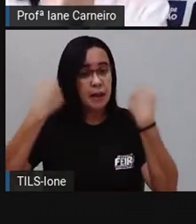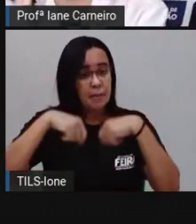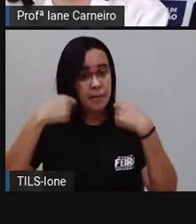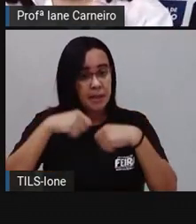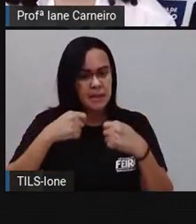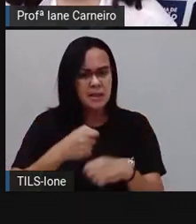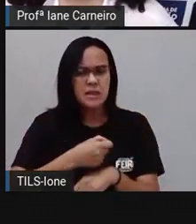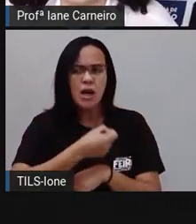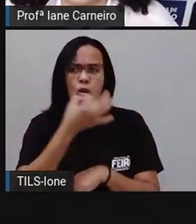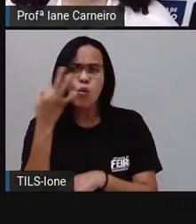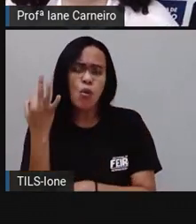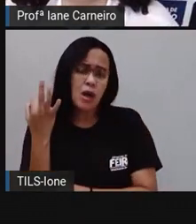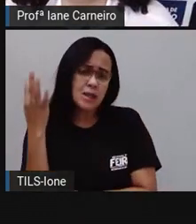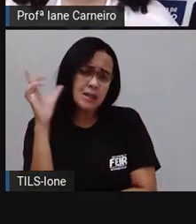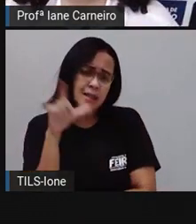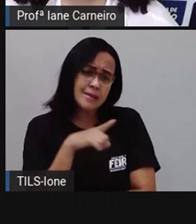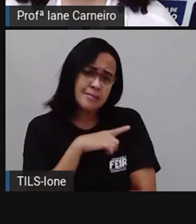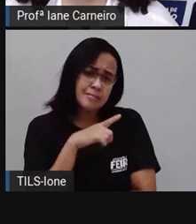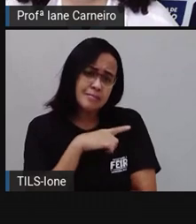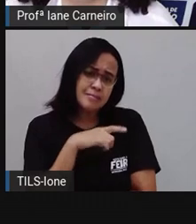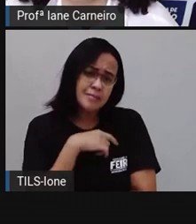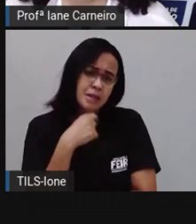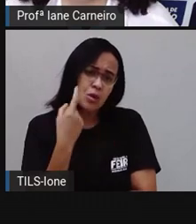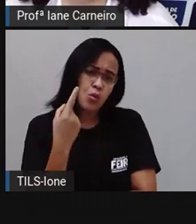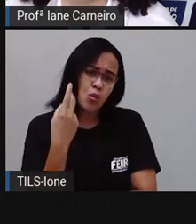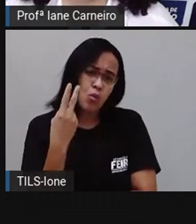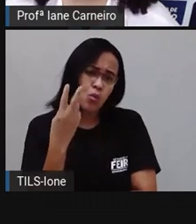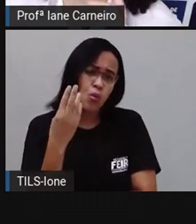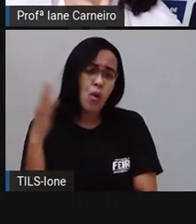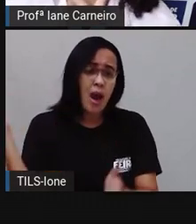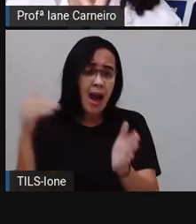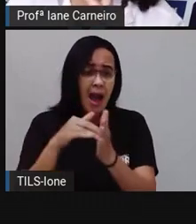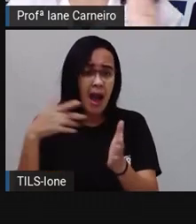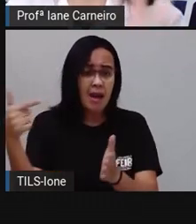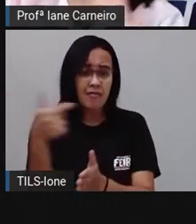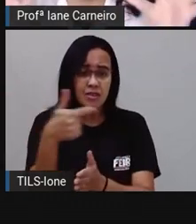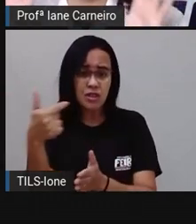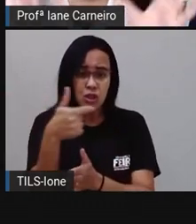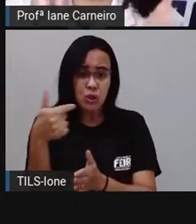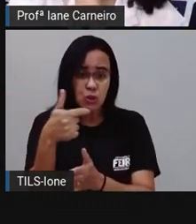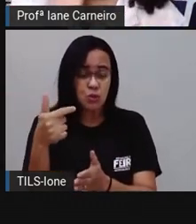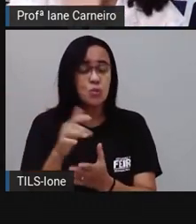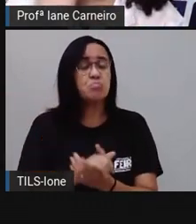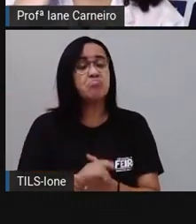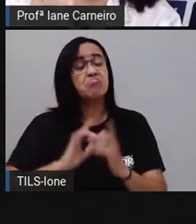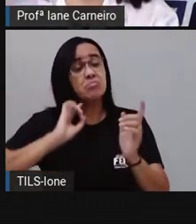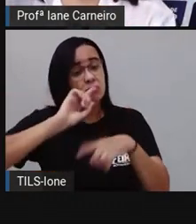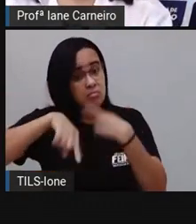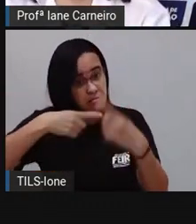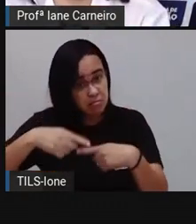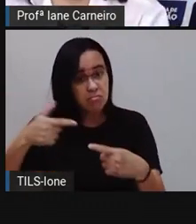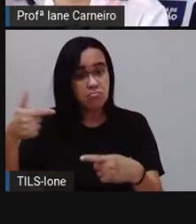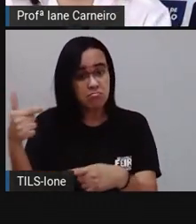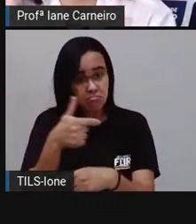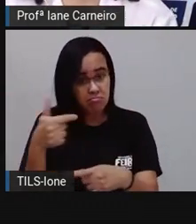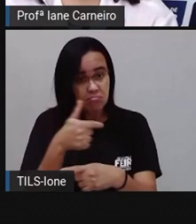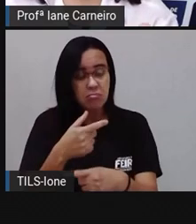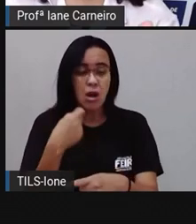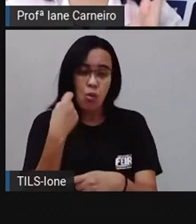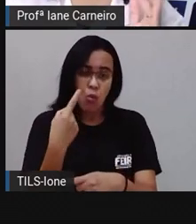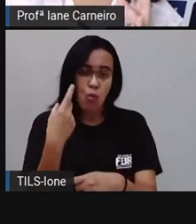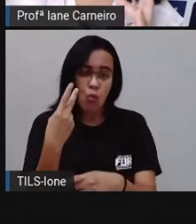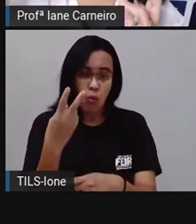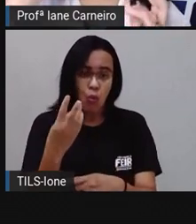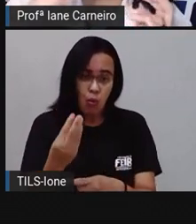contar até chegar no número 22. E aí, depois que a gente vai contando, ó, de um em um, e quando chegar no